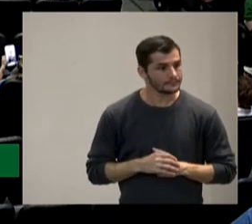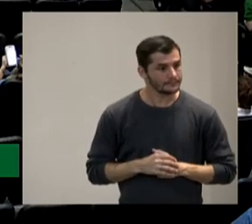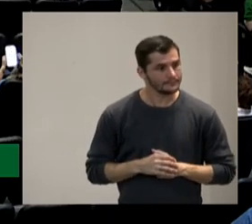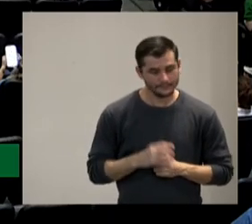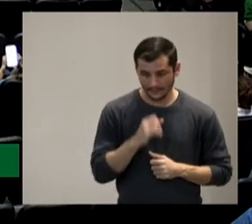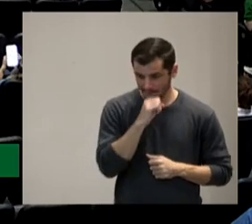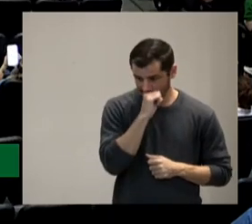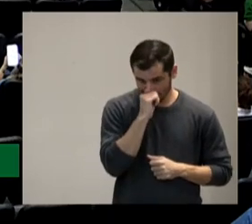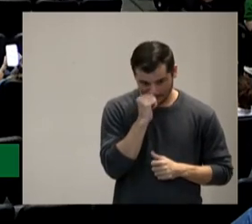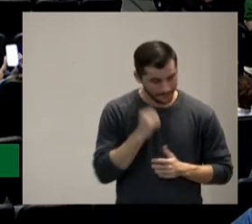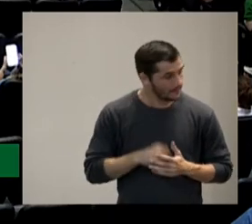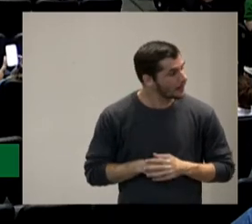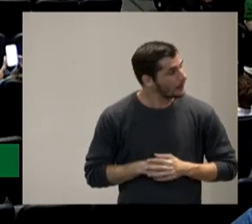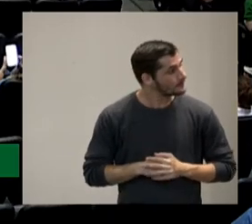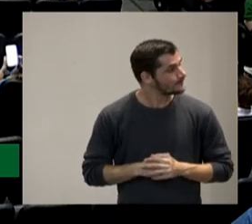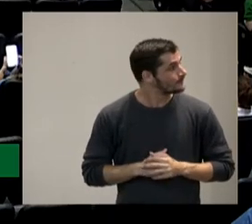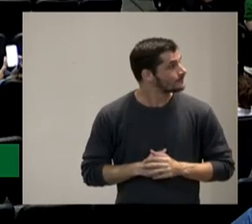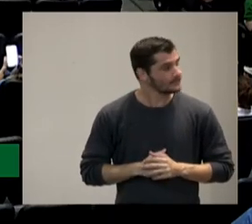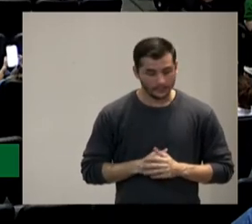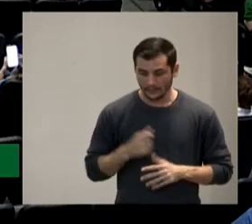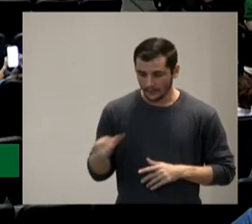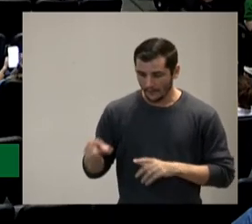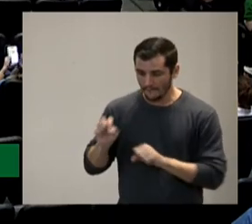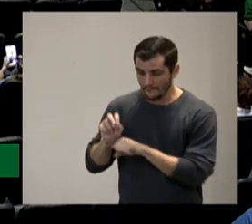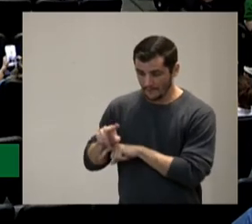descrições que são ela precisa daquela